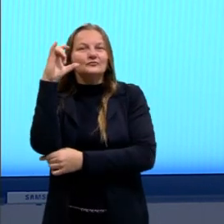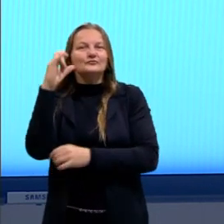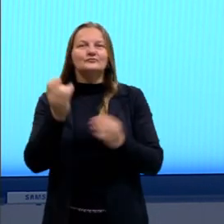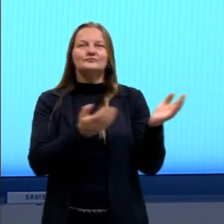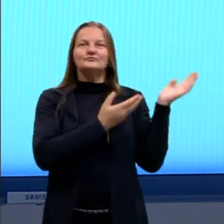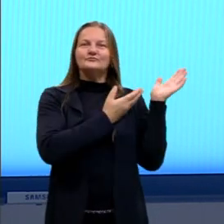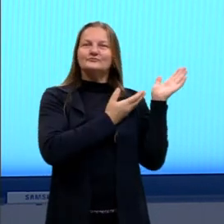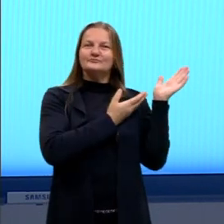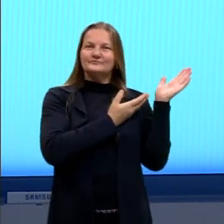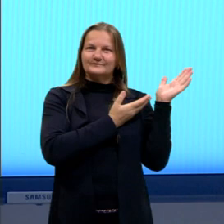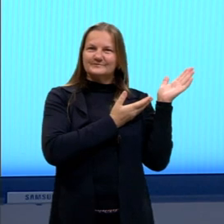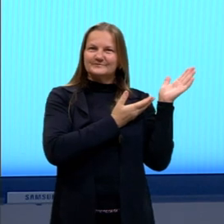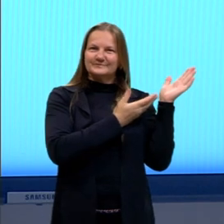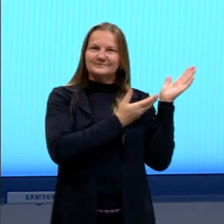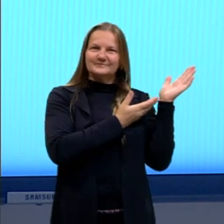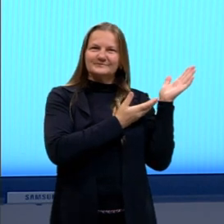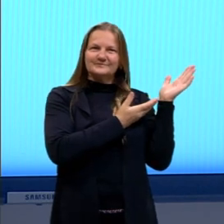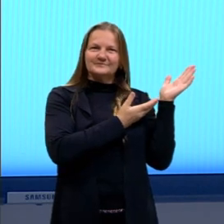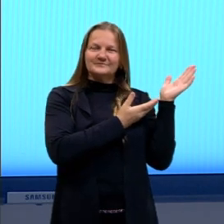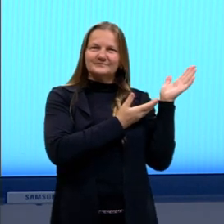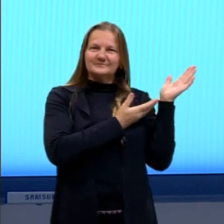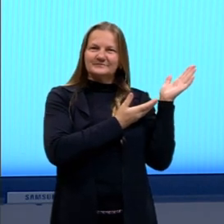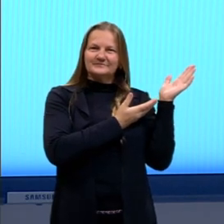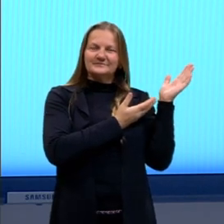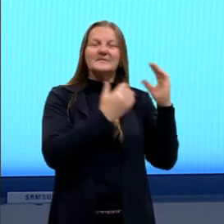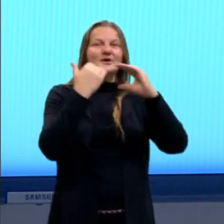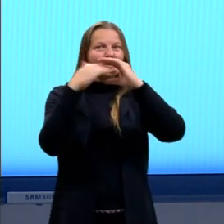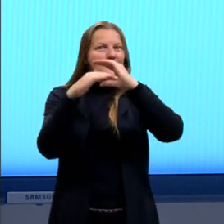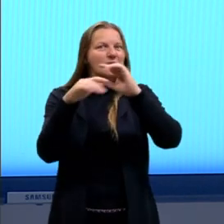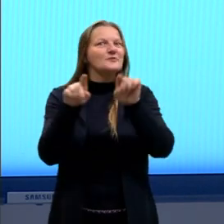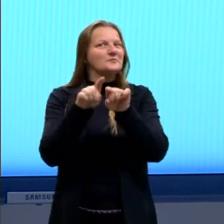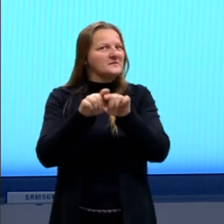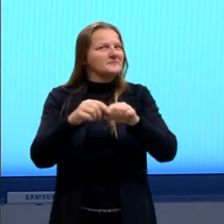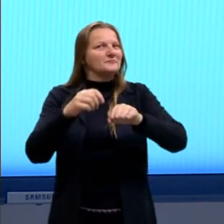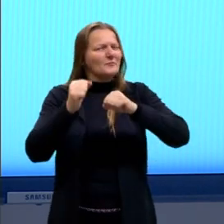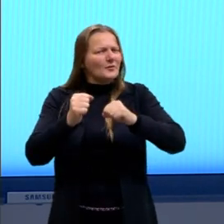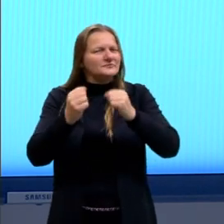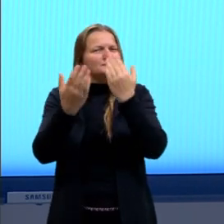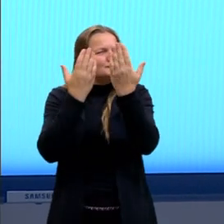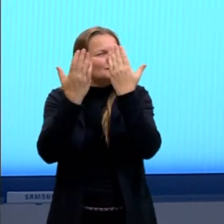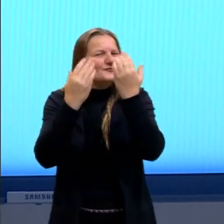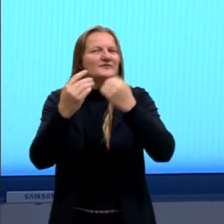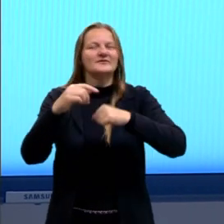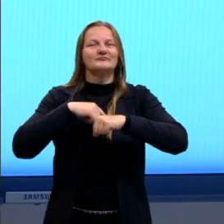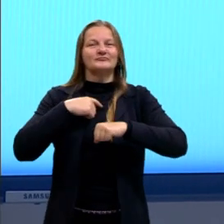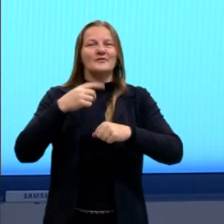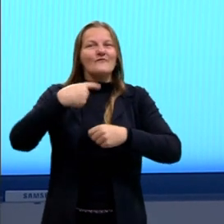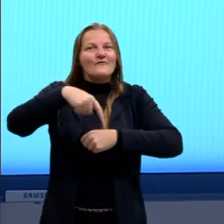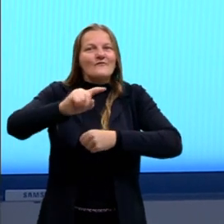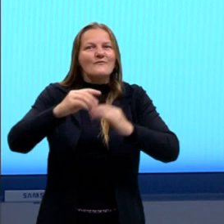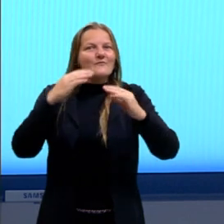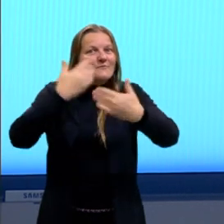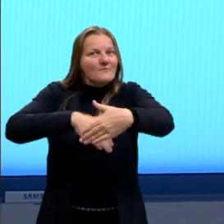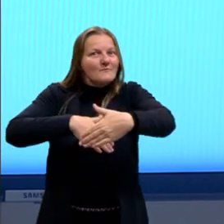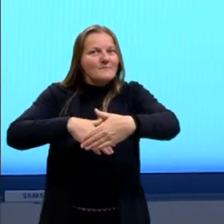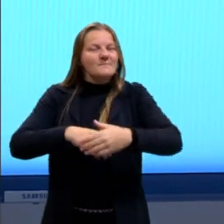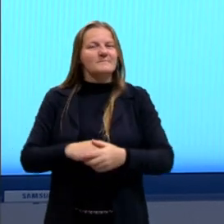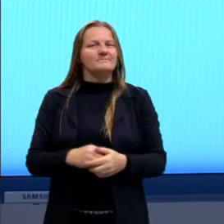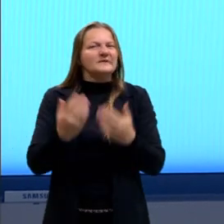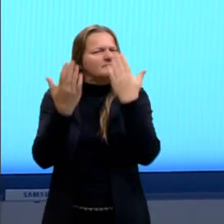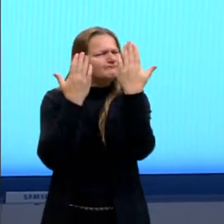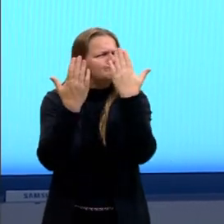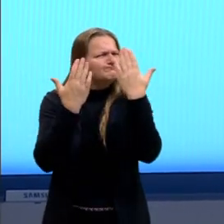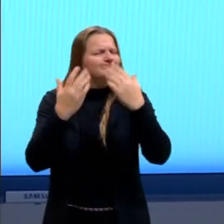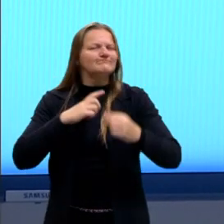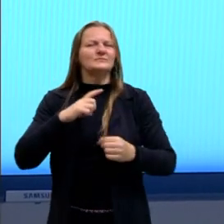Robel e o e-mail, né, que é para vocês tirarem dúvidas. Não vão para a prova com